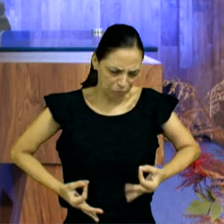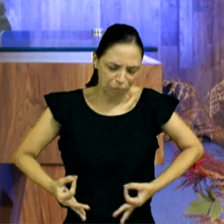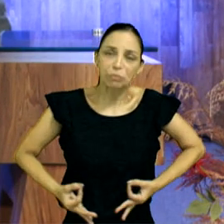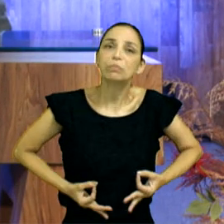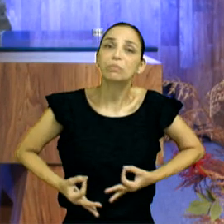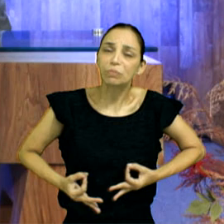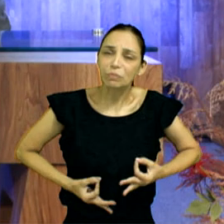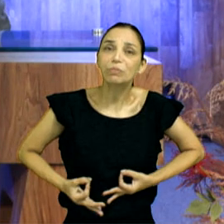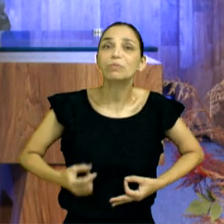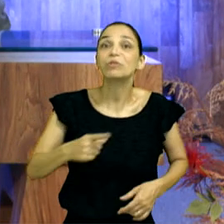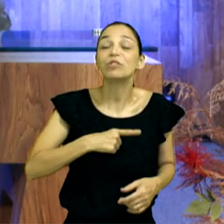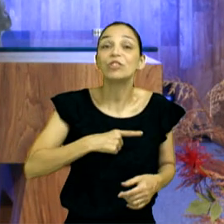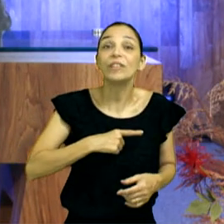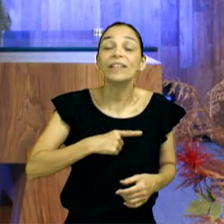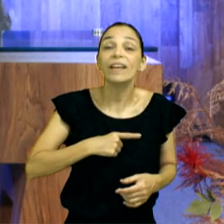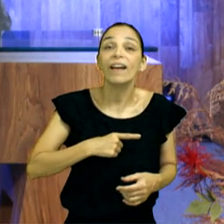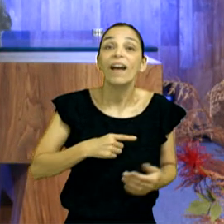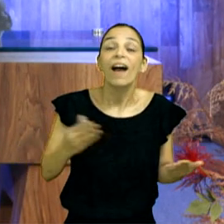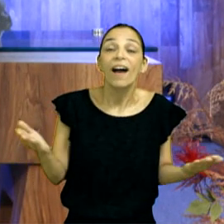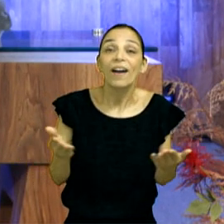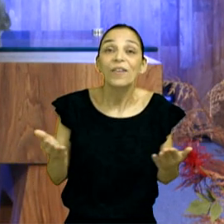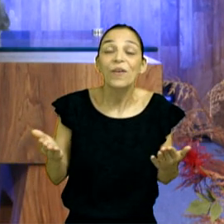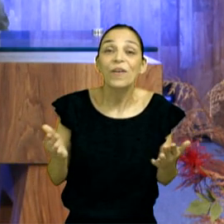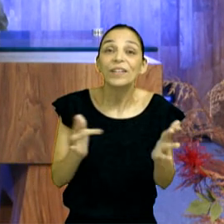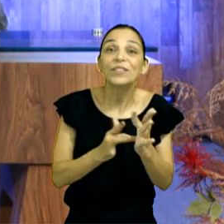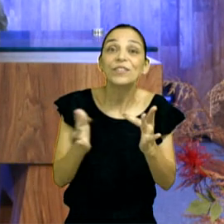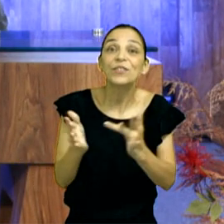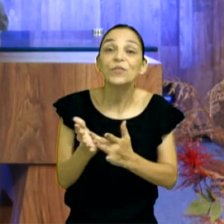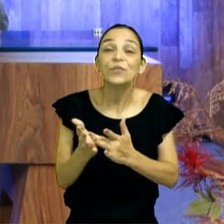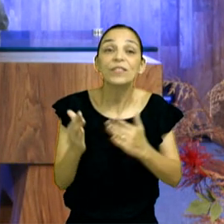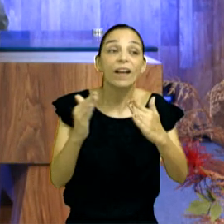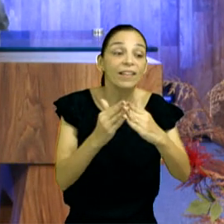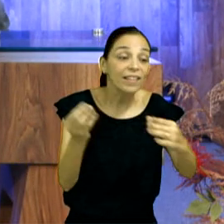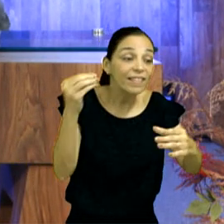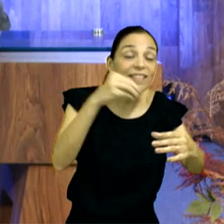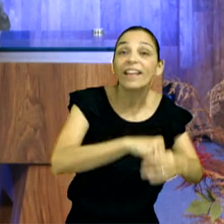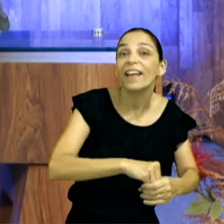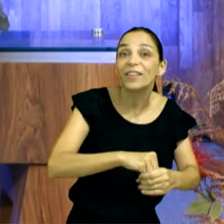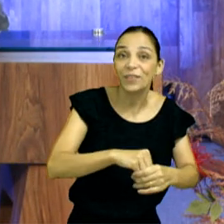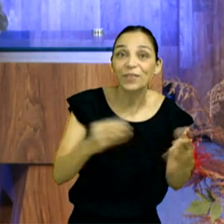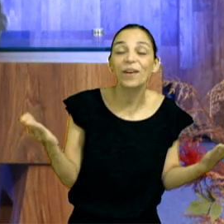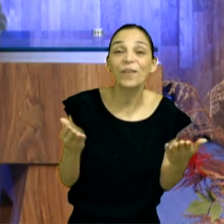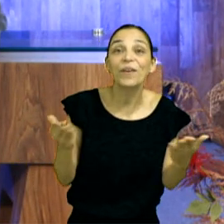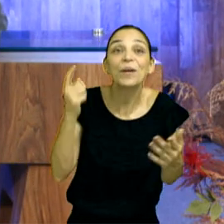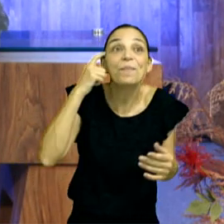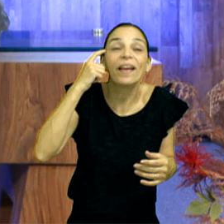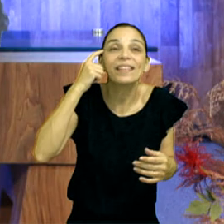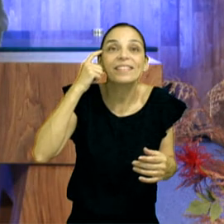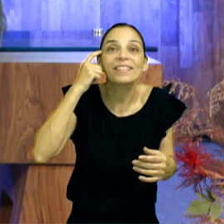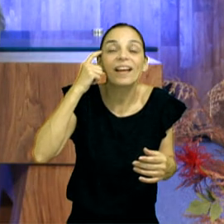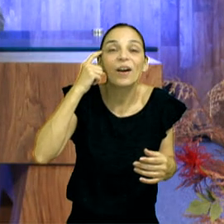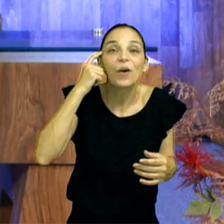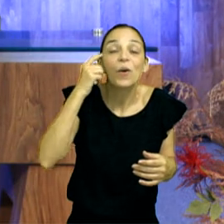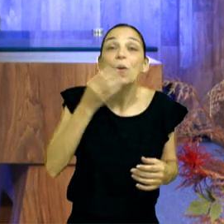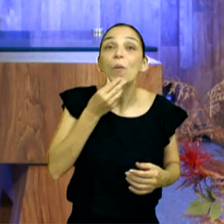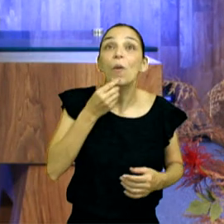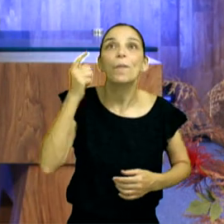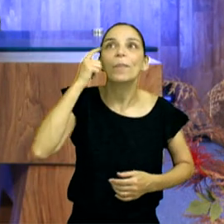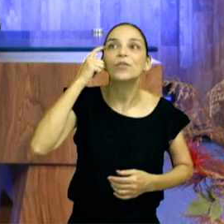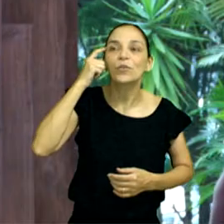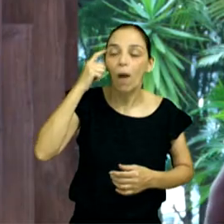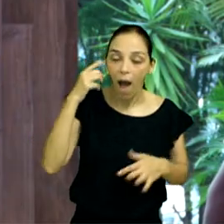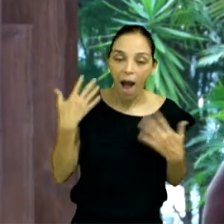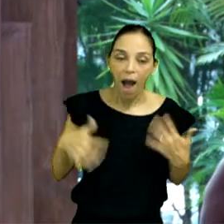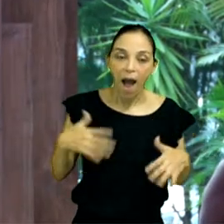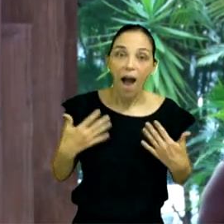Agora eu estou com o senhor que cura, o Jeová Rafa dentro da minha casa. O vai acontecer comigo? Vou ser curado, não é? Não é